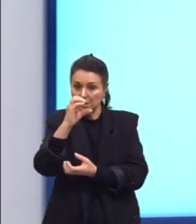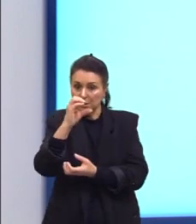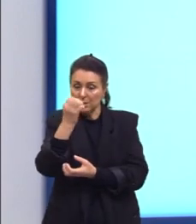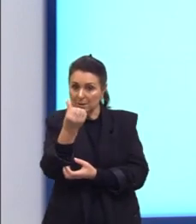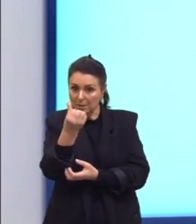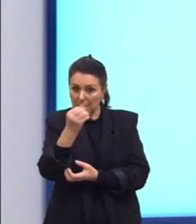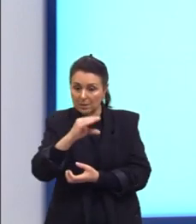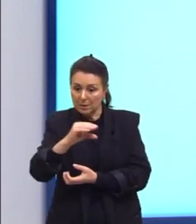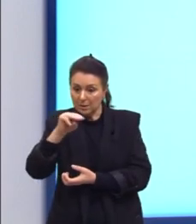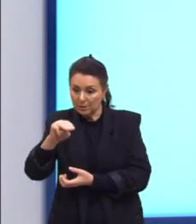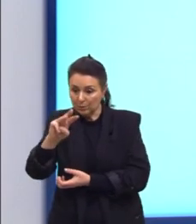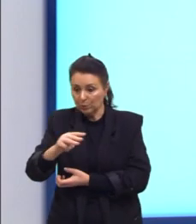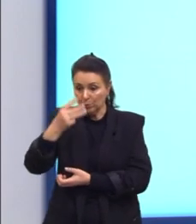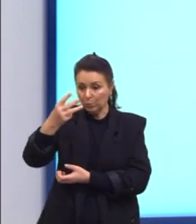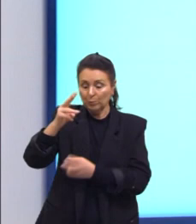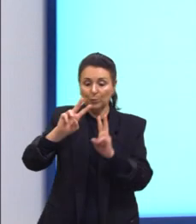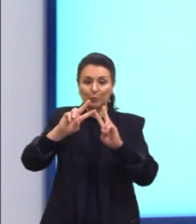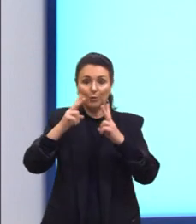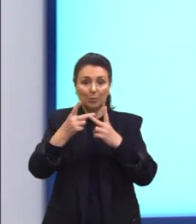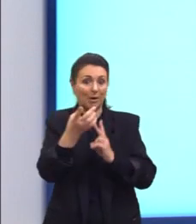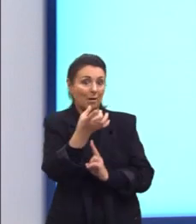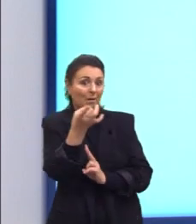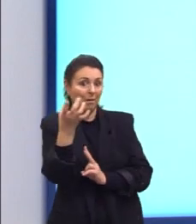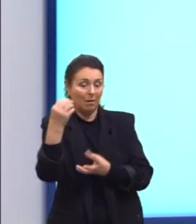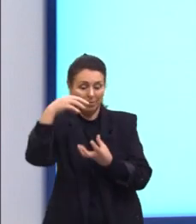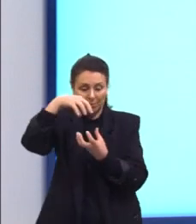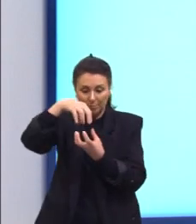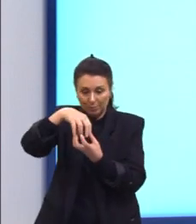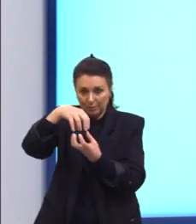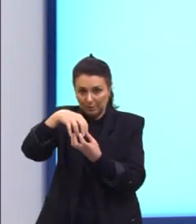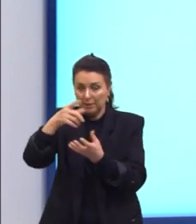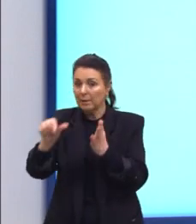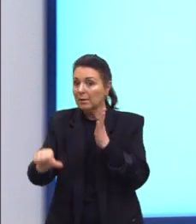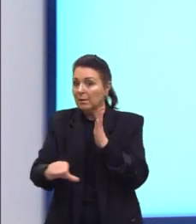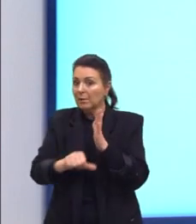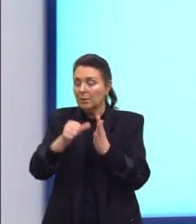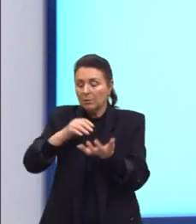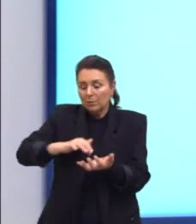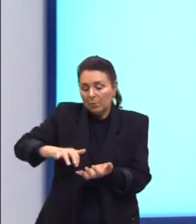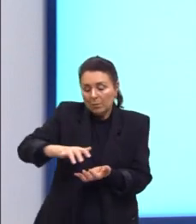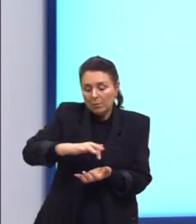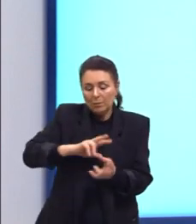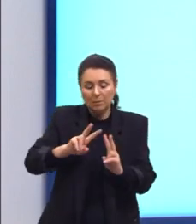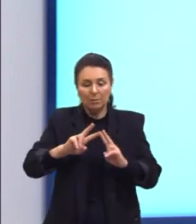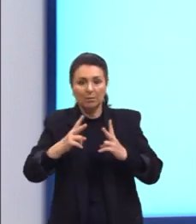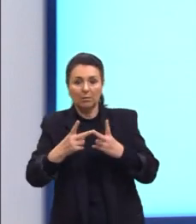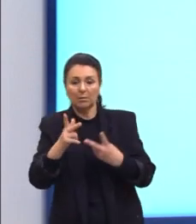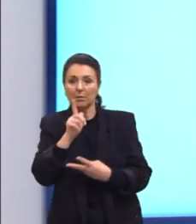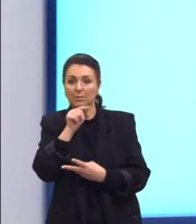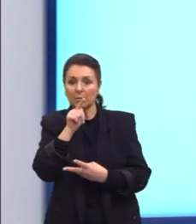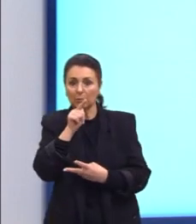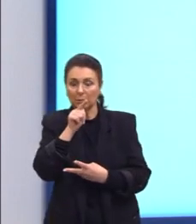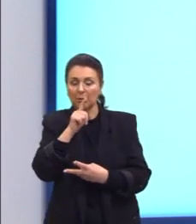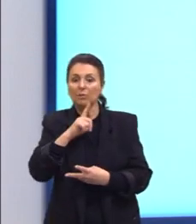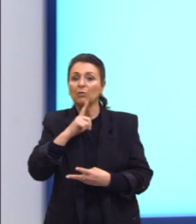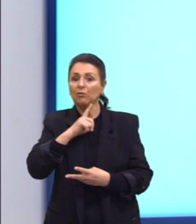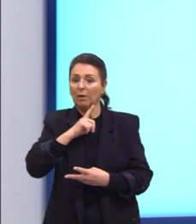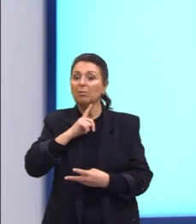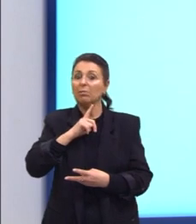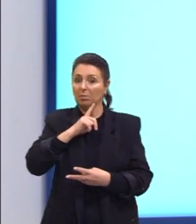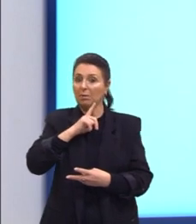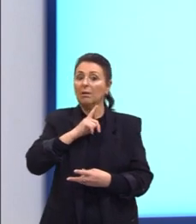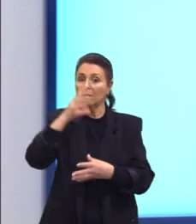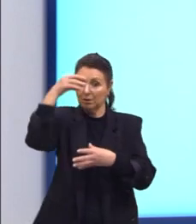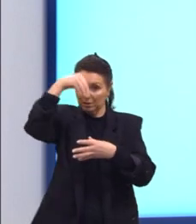cúbicos de volume. Primeiro, o que nós vamos fazer é calcular o volume de água que já foi colocada nesse